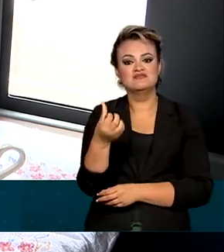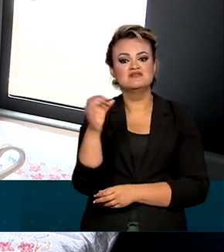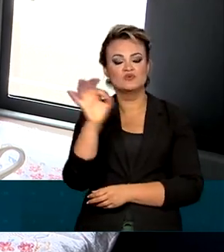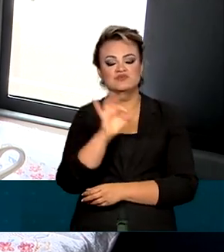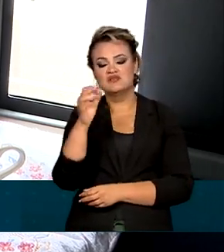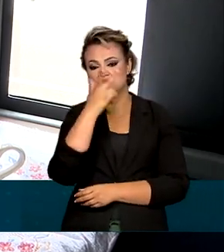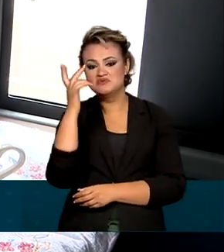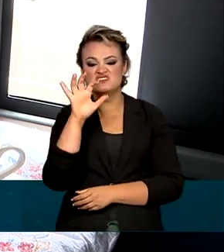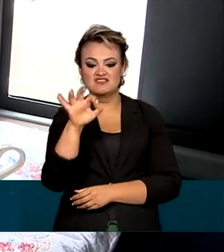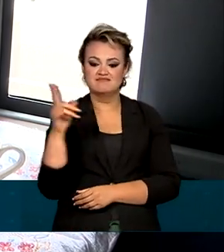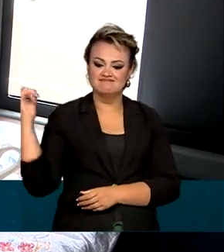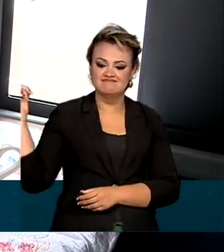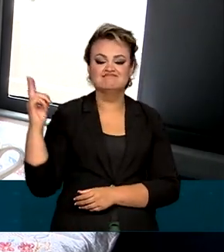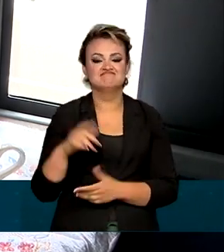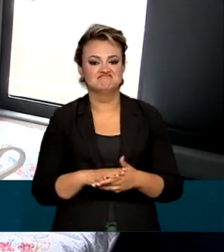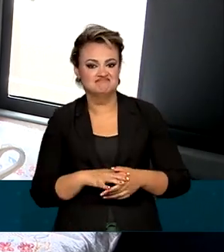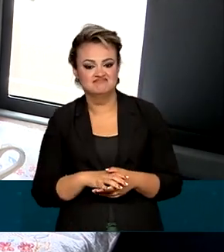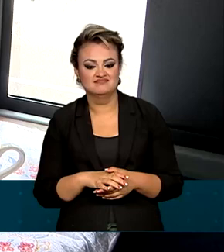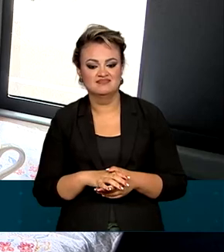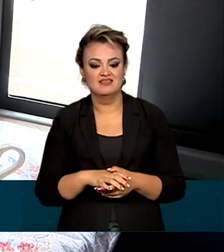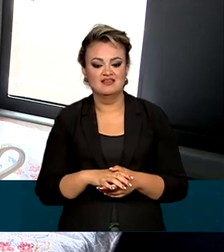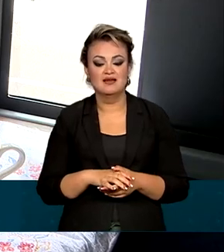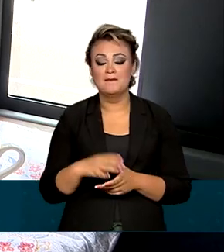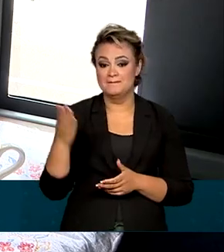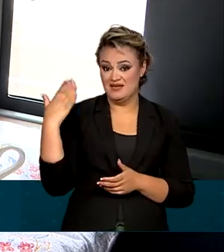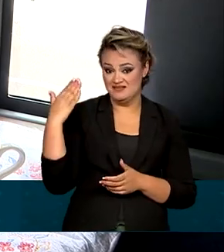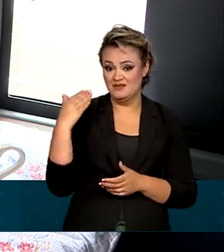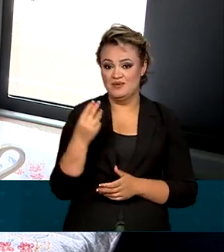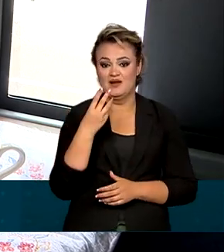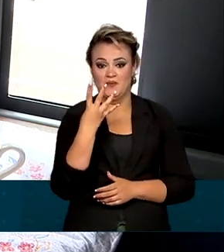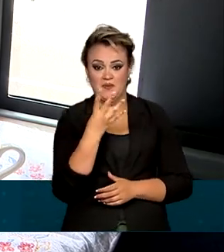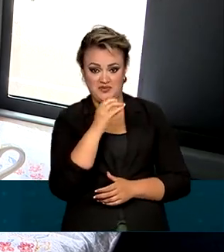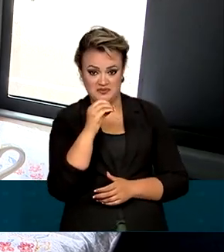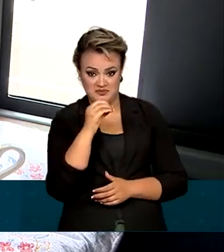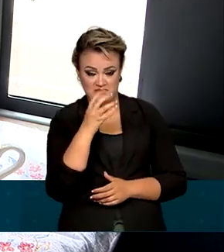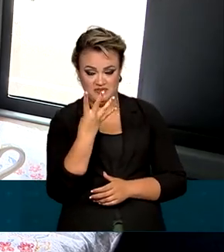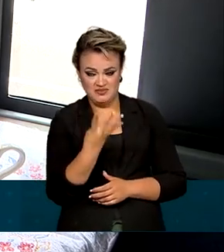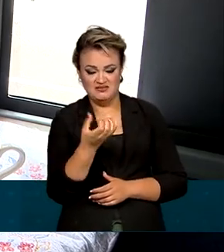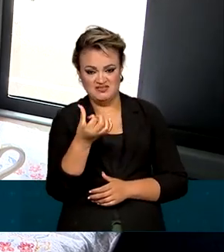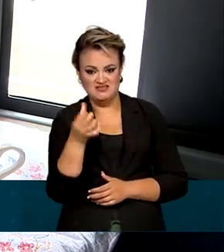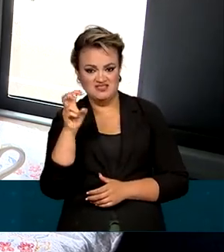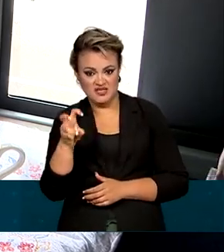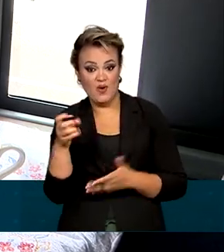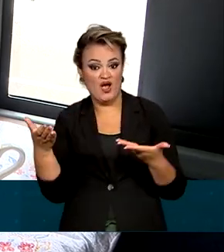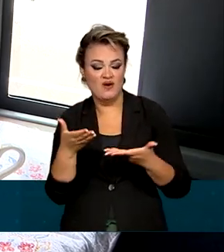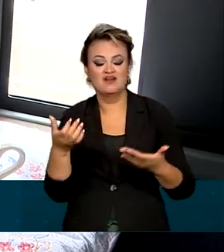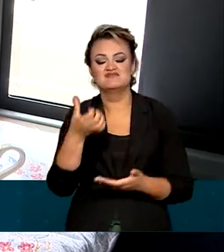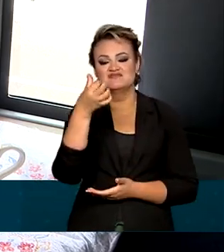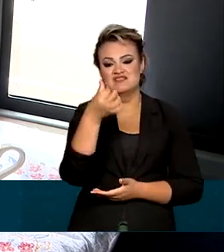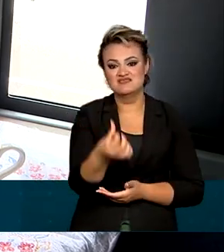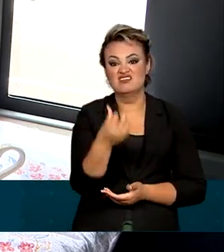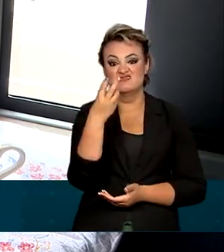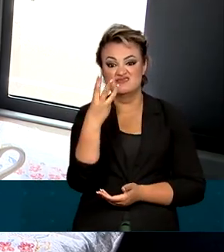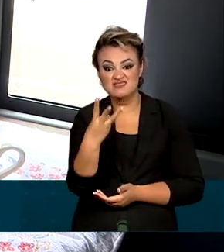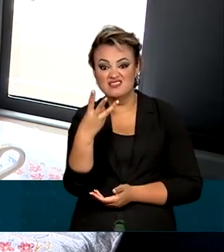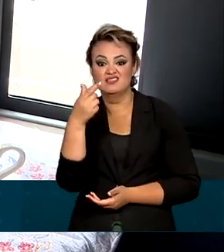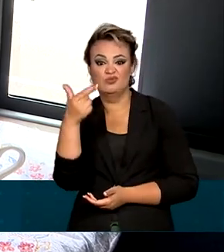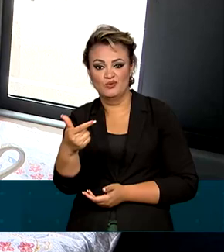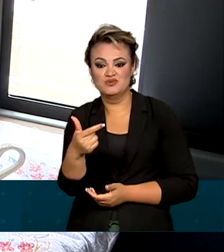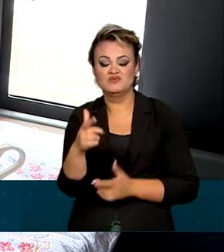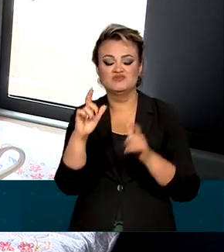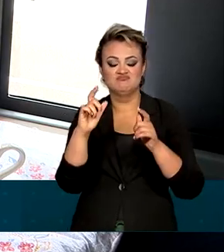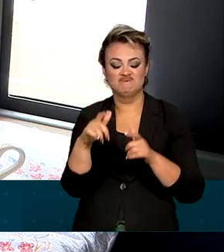nos últimos seis meses, passando de 465 para 632